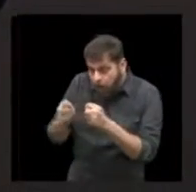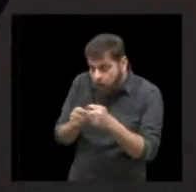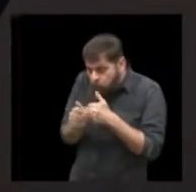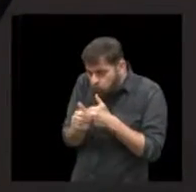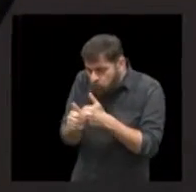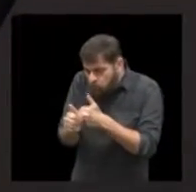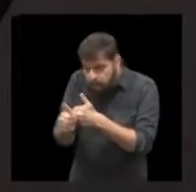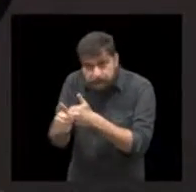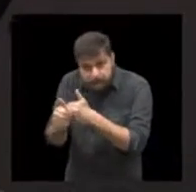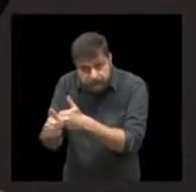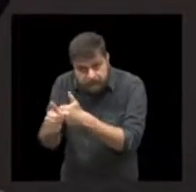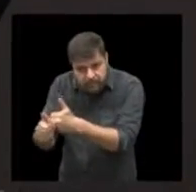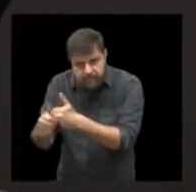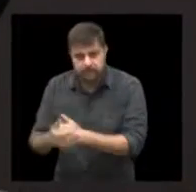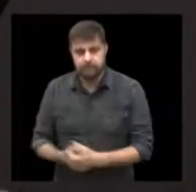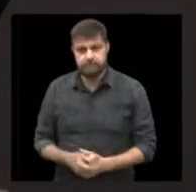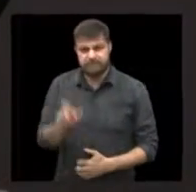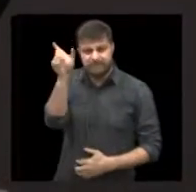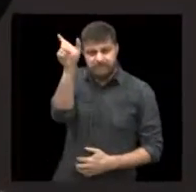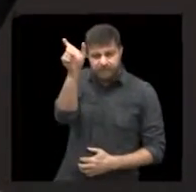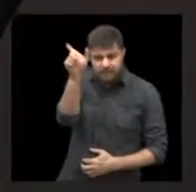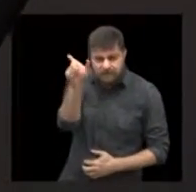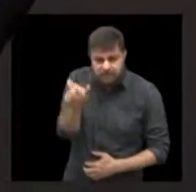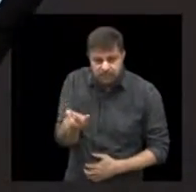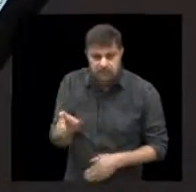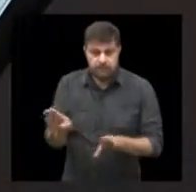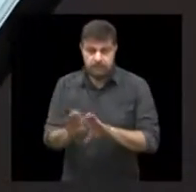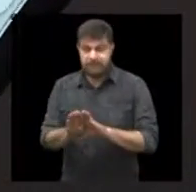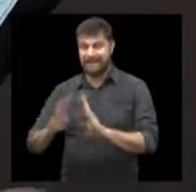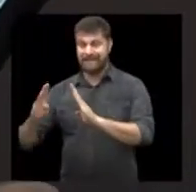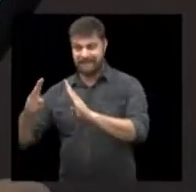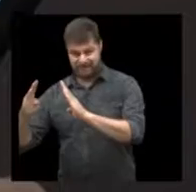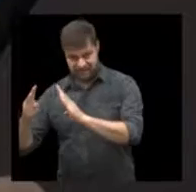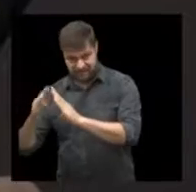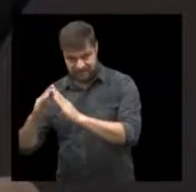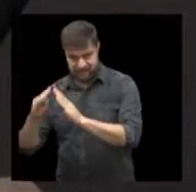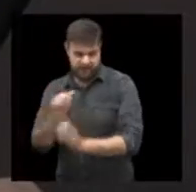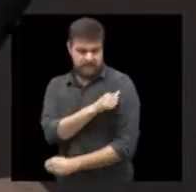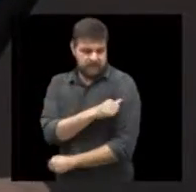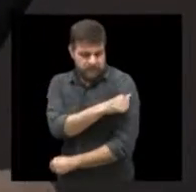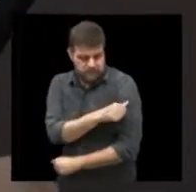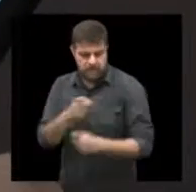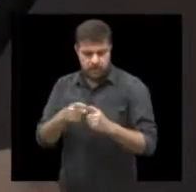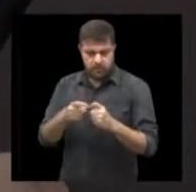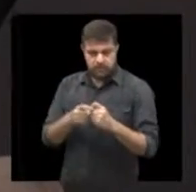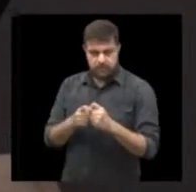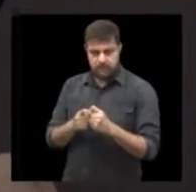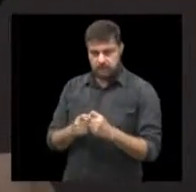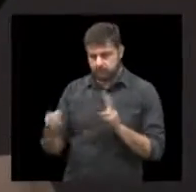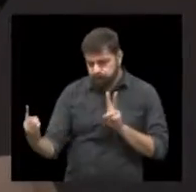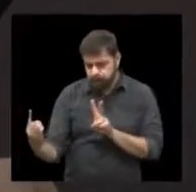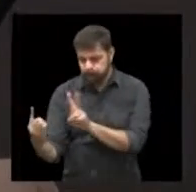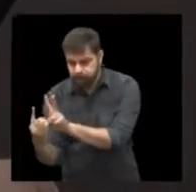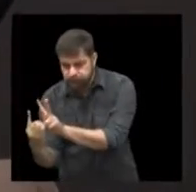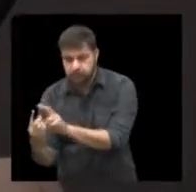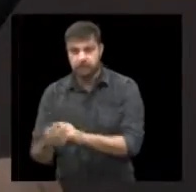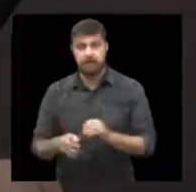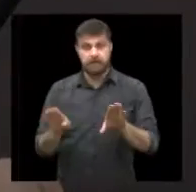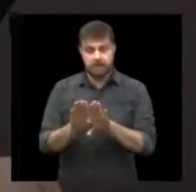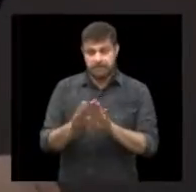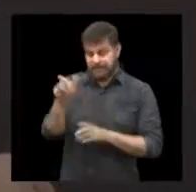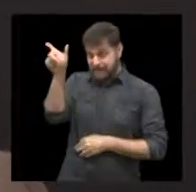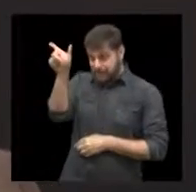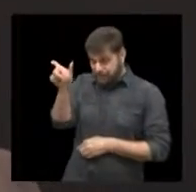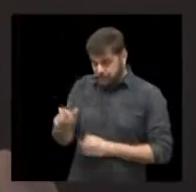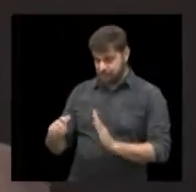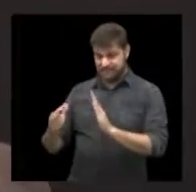um controle maior pacientes em sistema de home care ou seja a utilidade é muito grande esses pacientes poderão